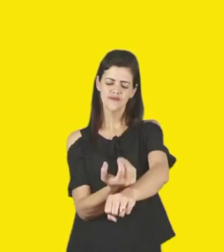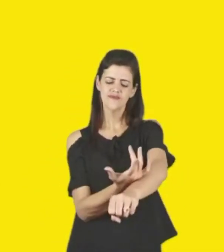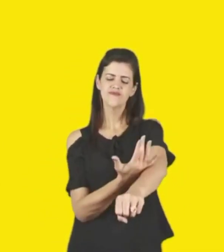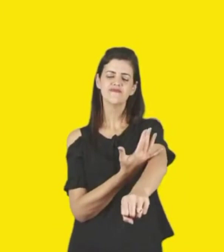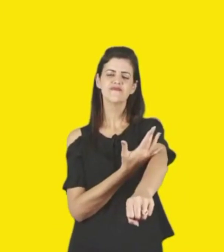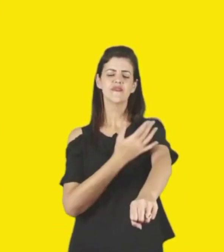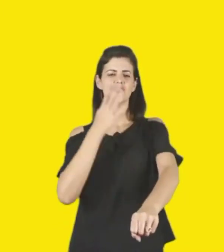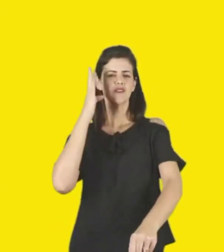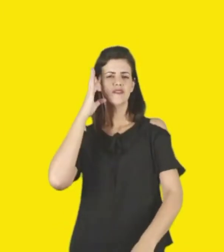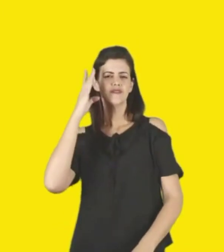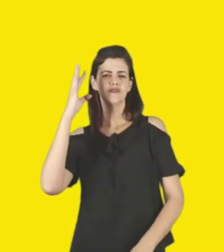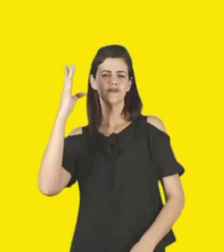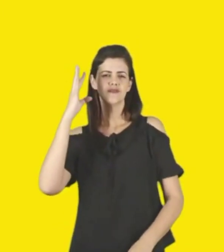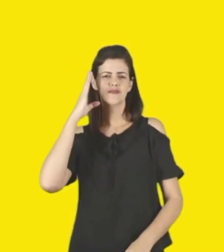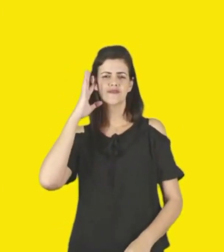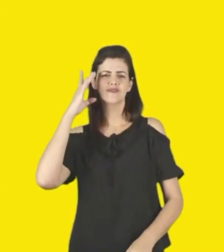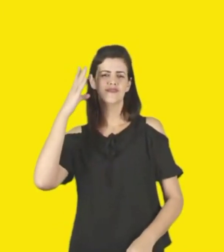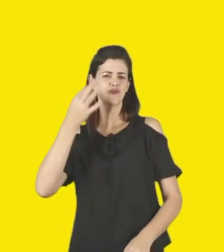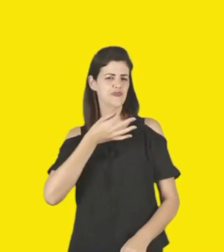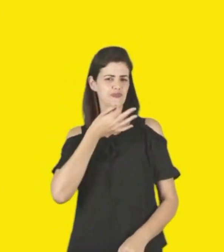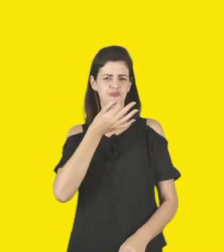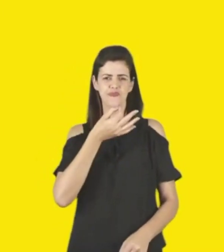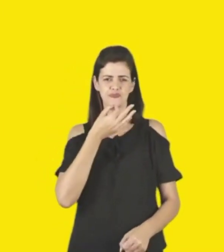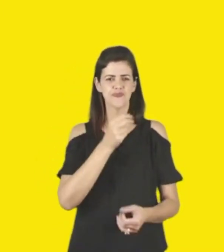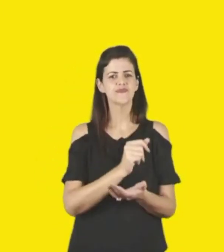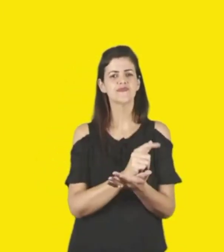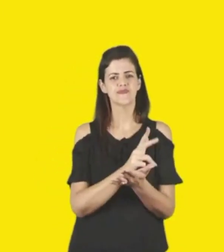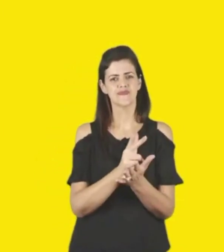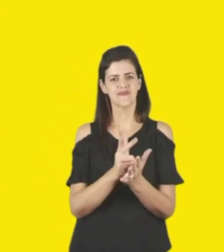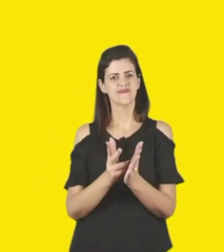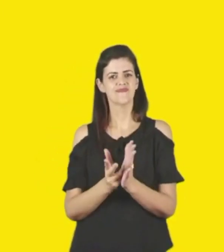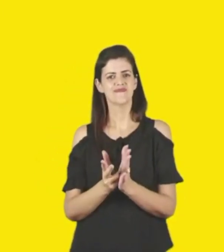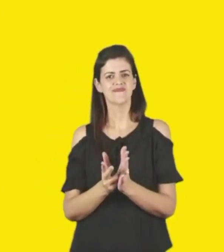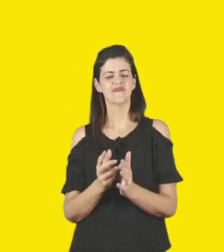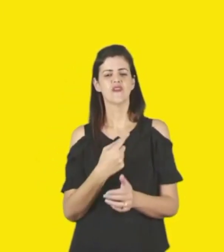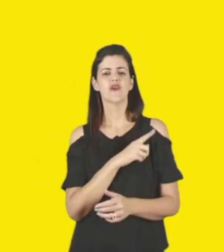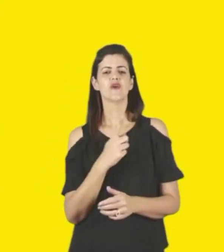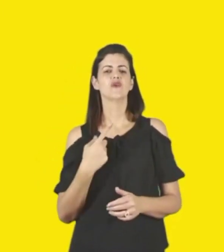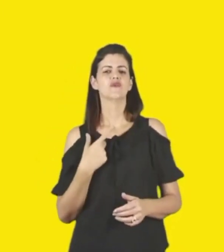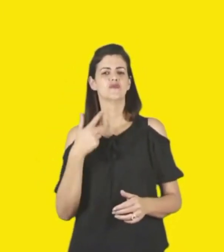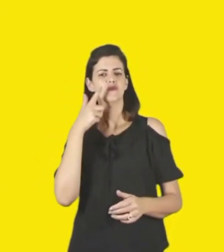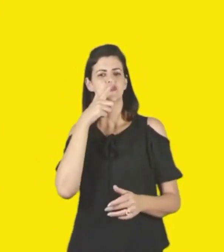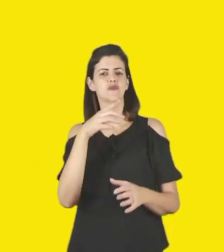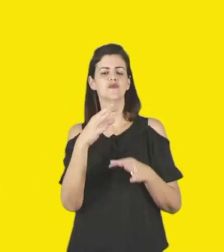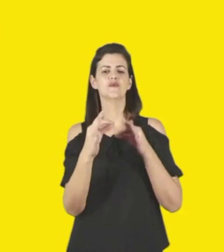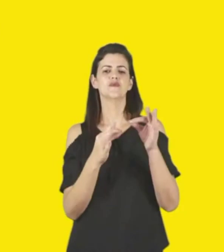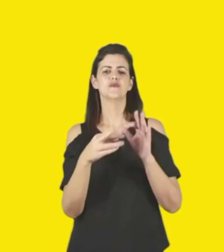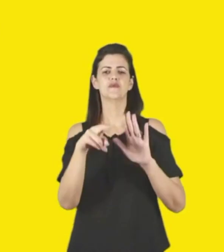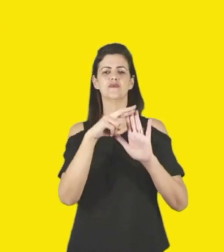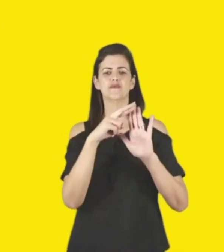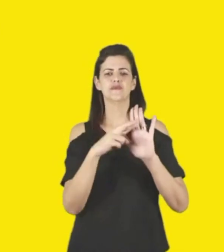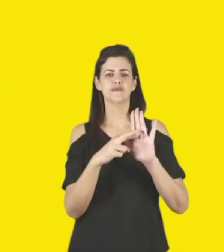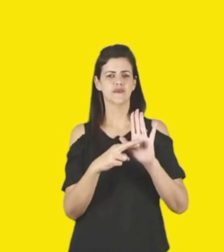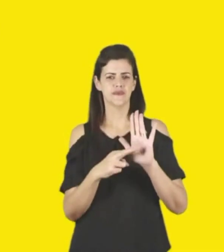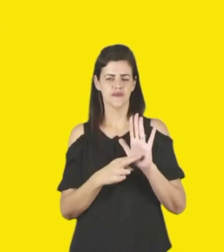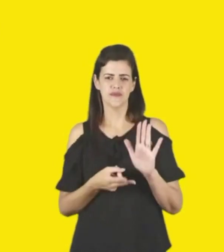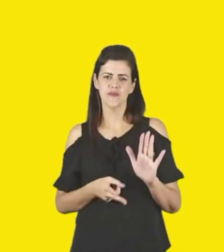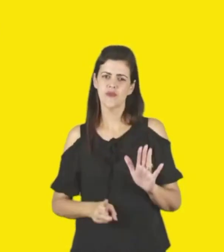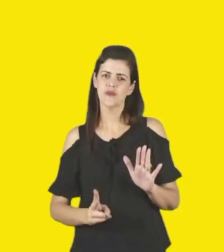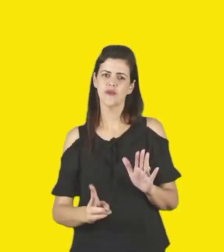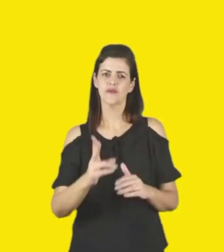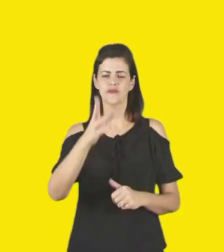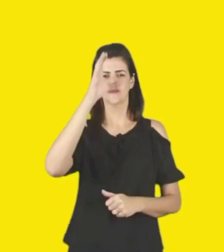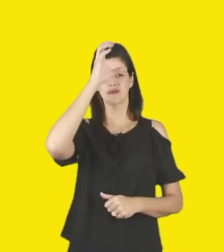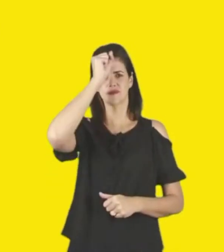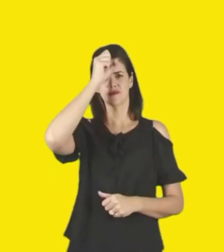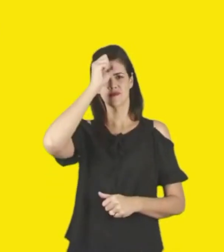narrativas, entre tantos elementos que nos constituem, a renovação desse projeto aponta para a continuidade de processos de aprendizado,